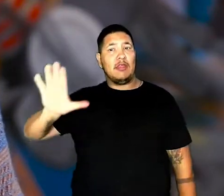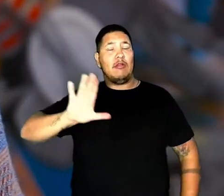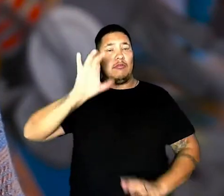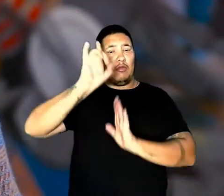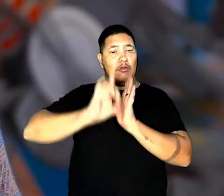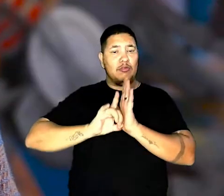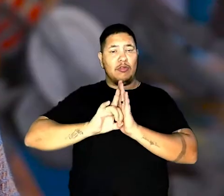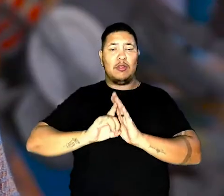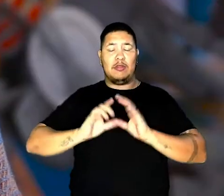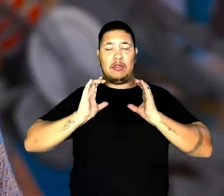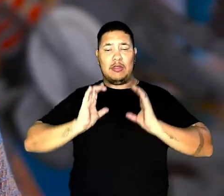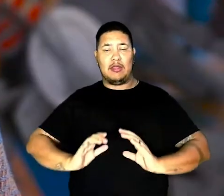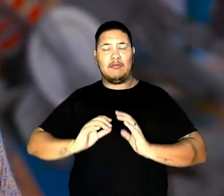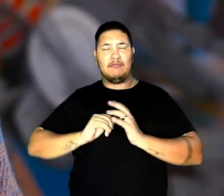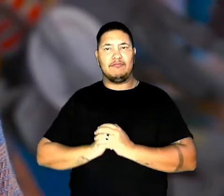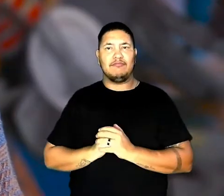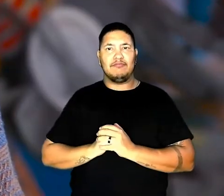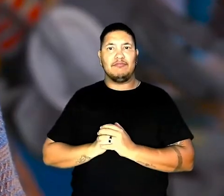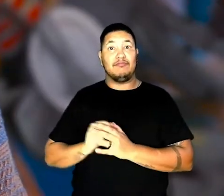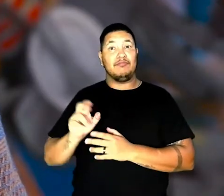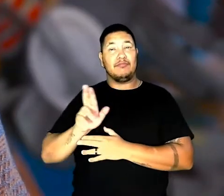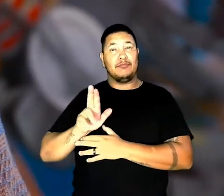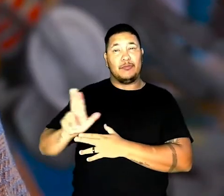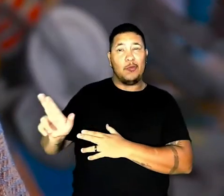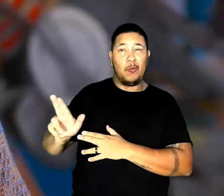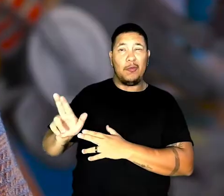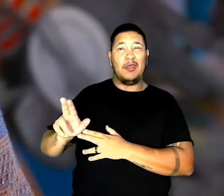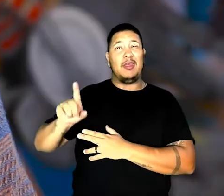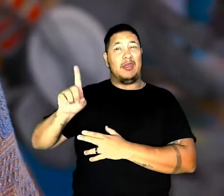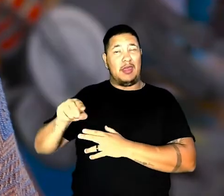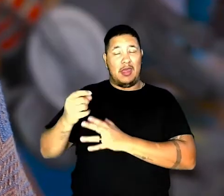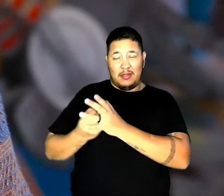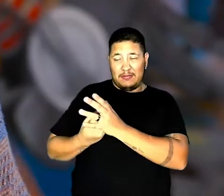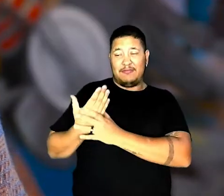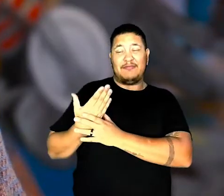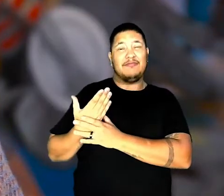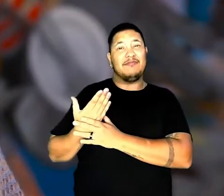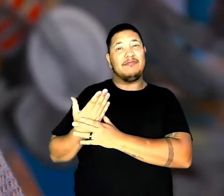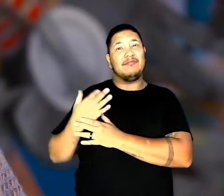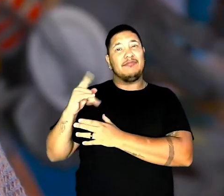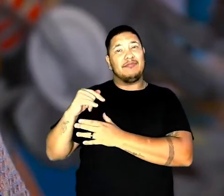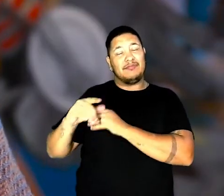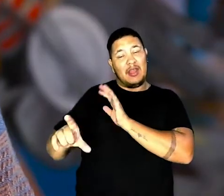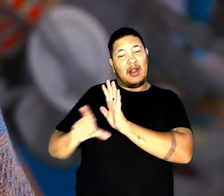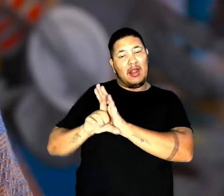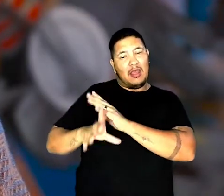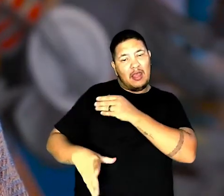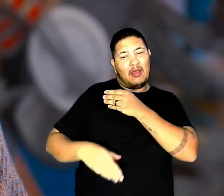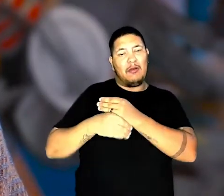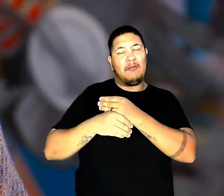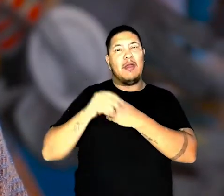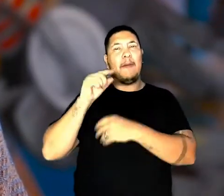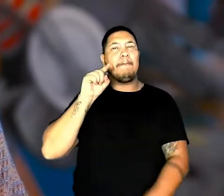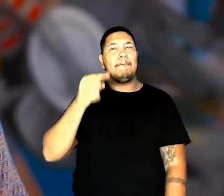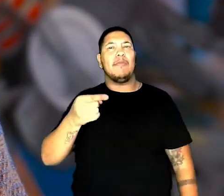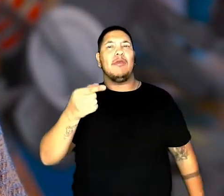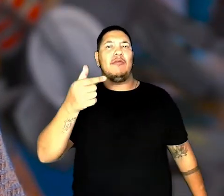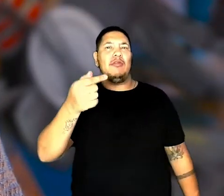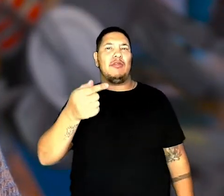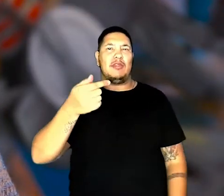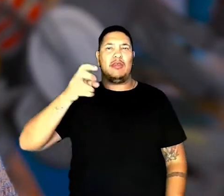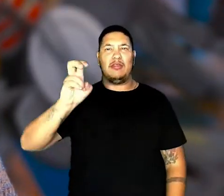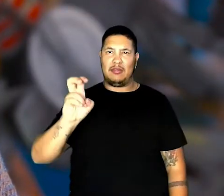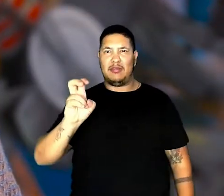Federal dos Direitos do Cidadão. Então, esse nome, ele surge com a Lei Complementar nº